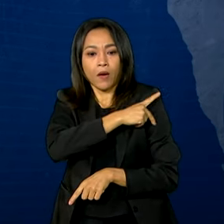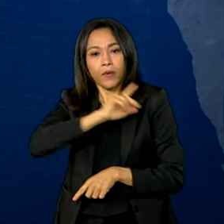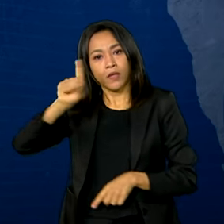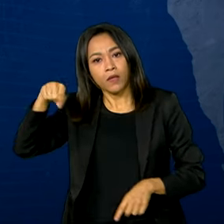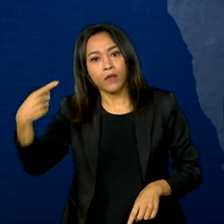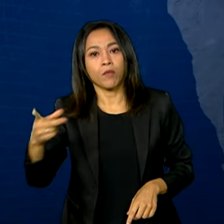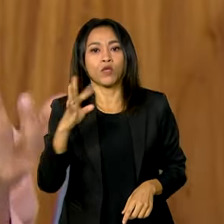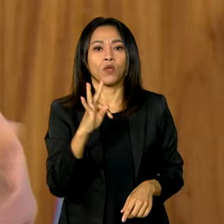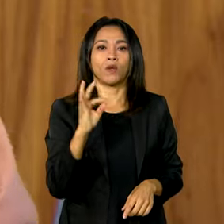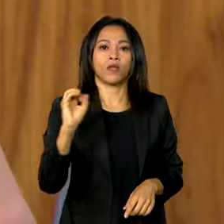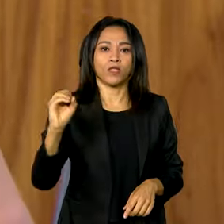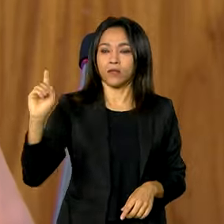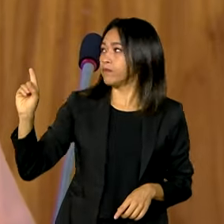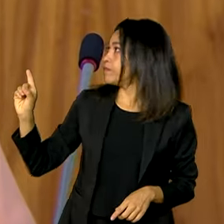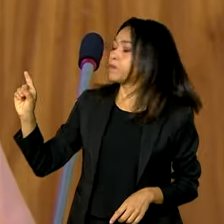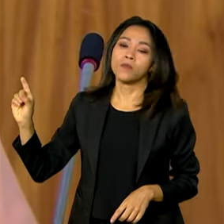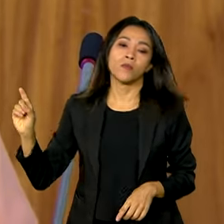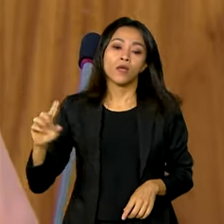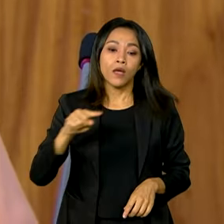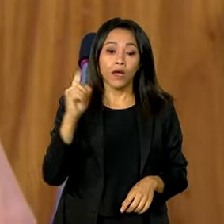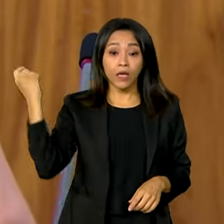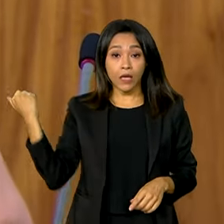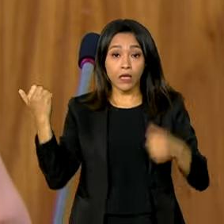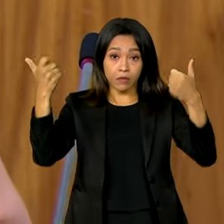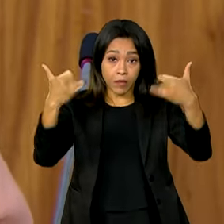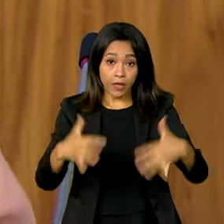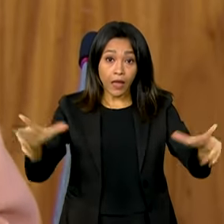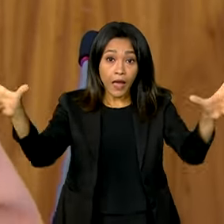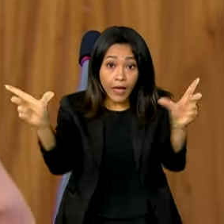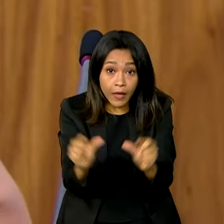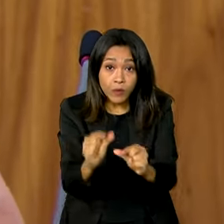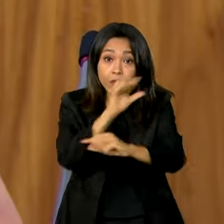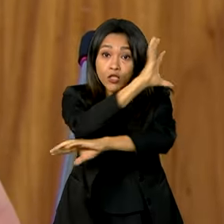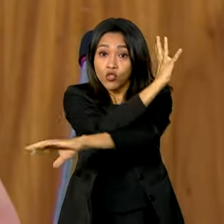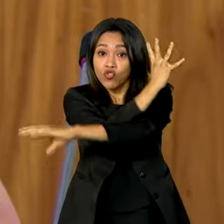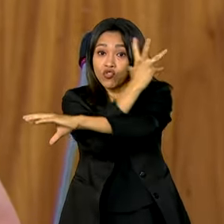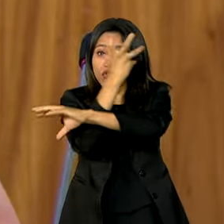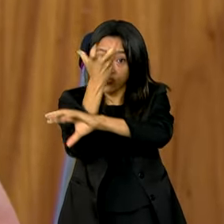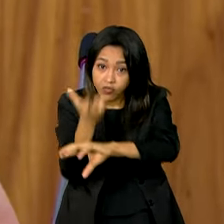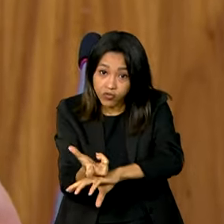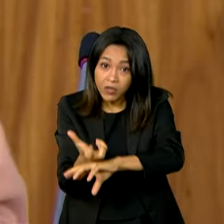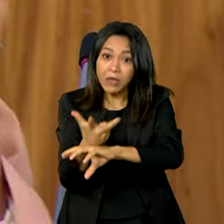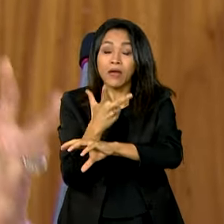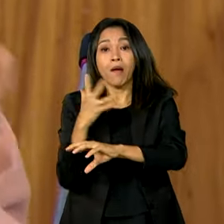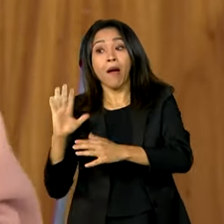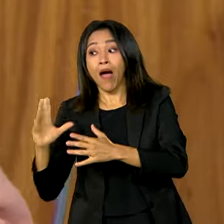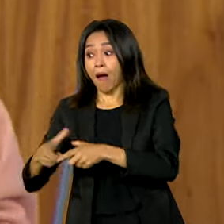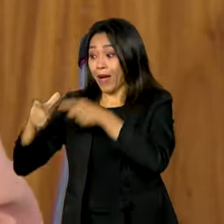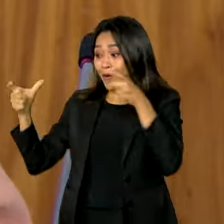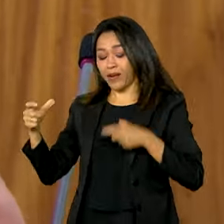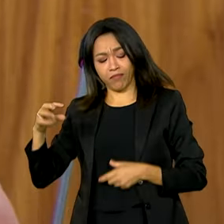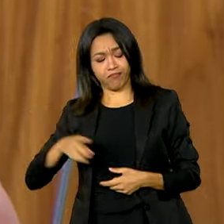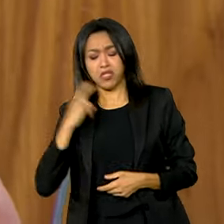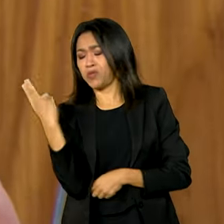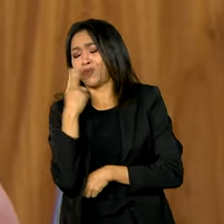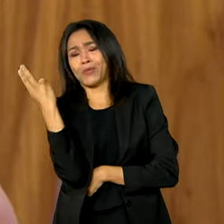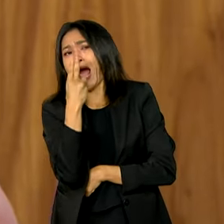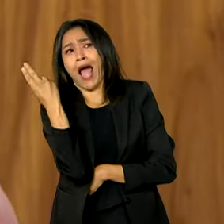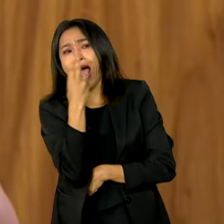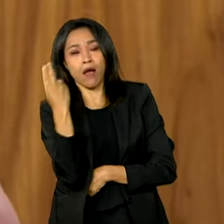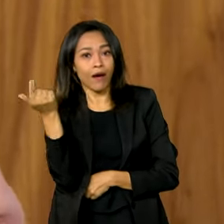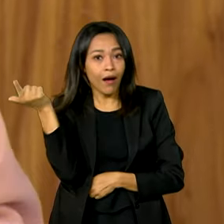e Tocantins. Queda de desmatamento no Cerrado, que para muitos parecia impossível, é fruto desse trabalho